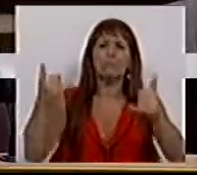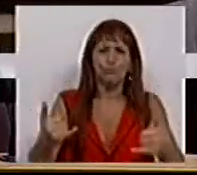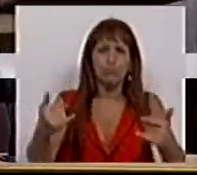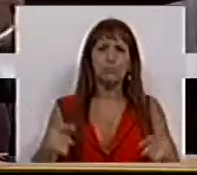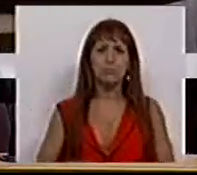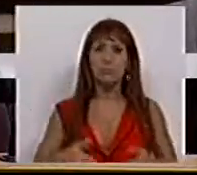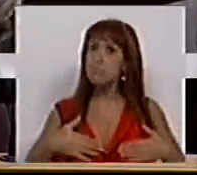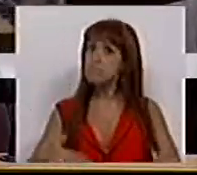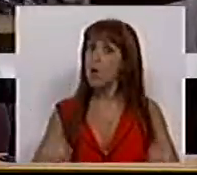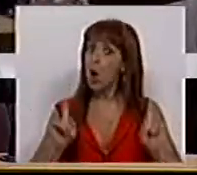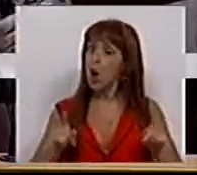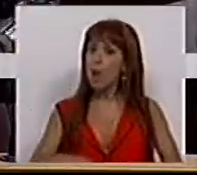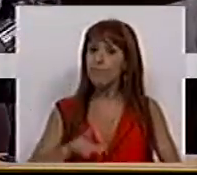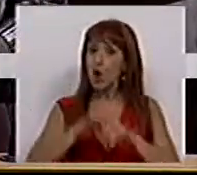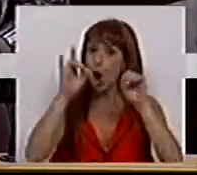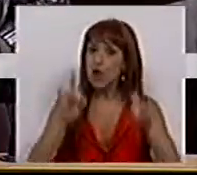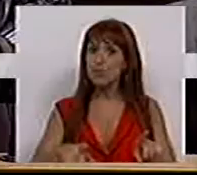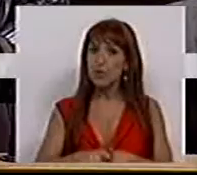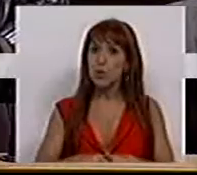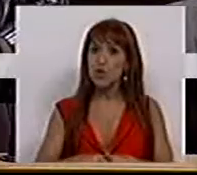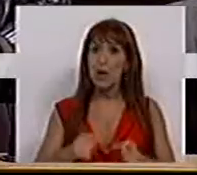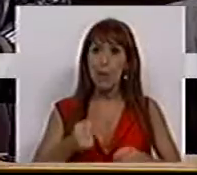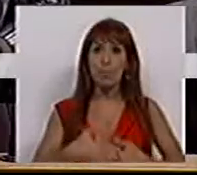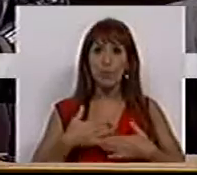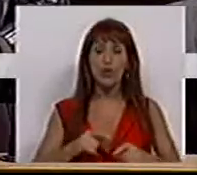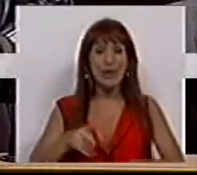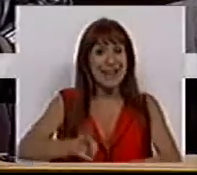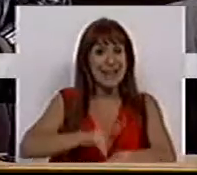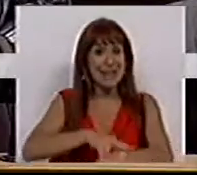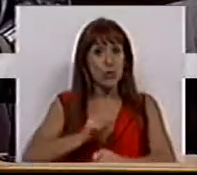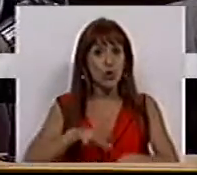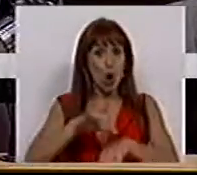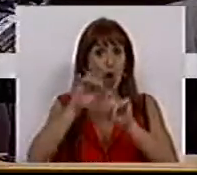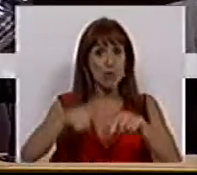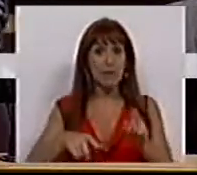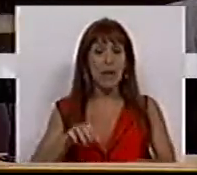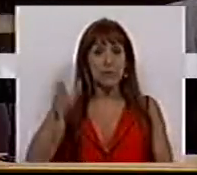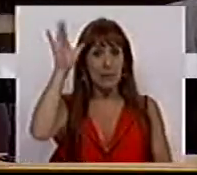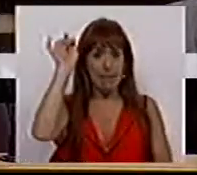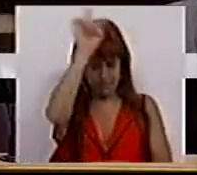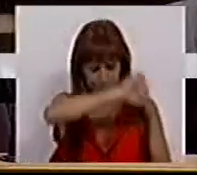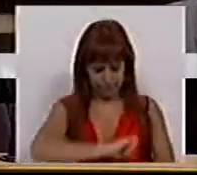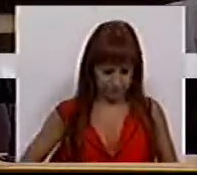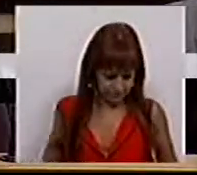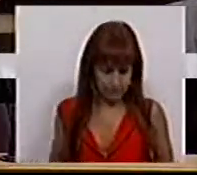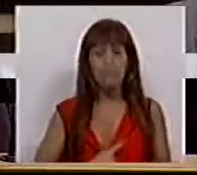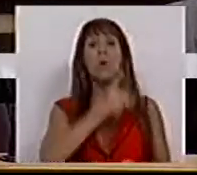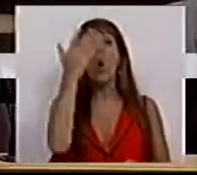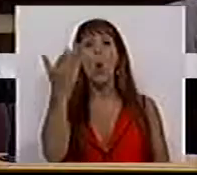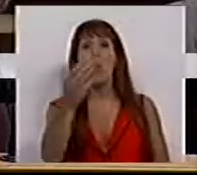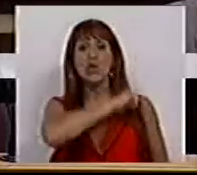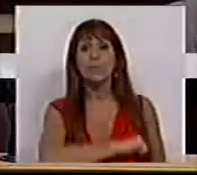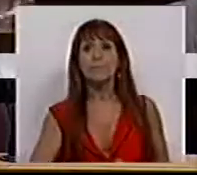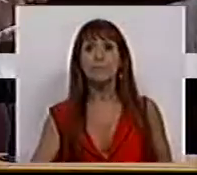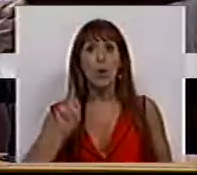ameaçaram demitir-se os hospitais, os profissionais diretores do Hospital Garcia da Horta. E hoje